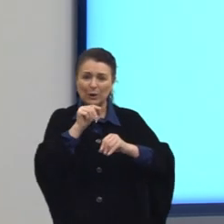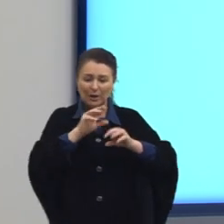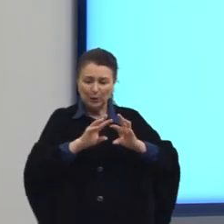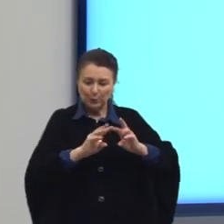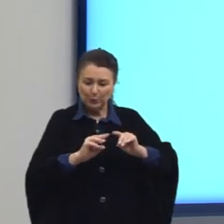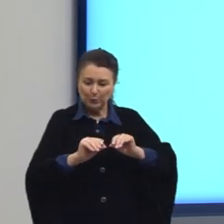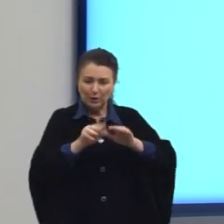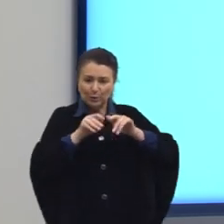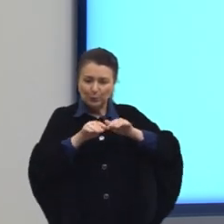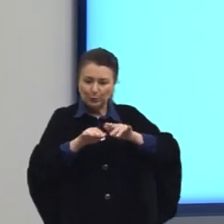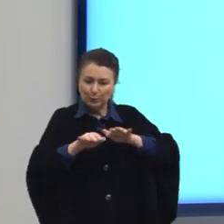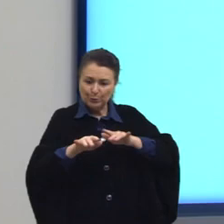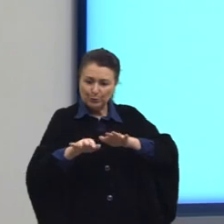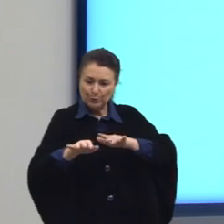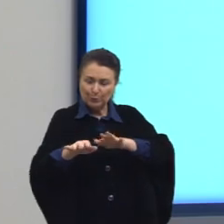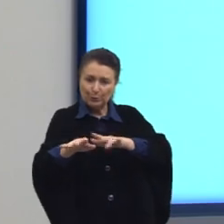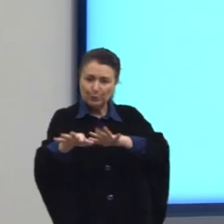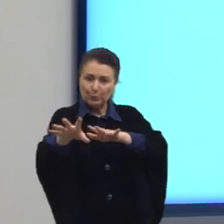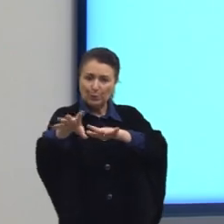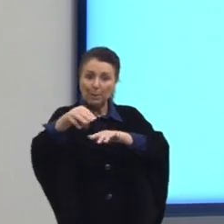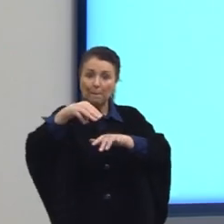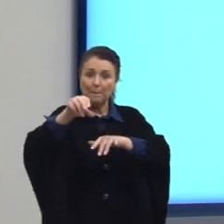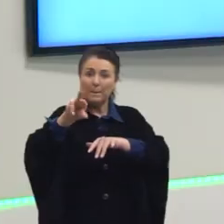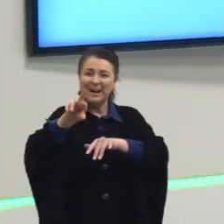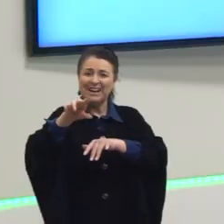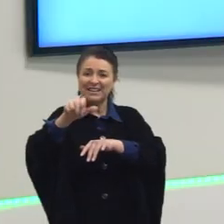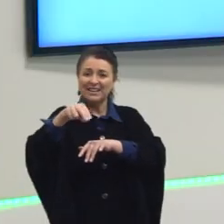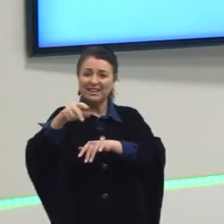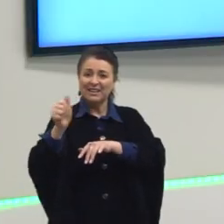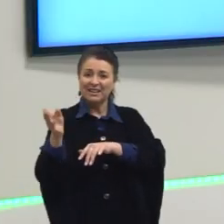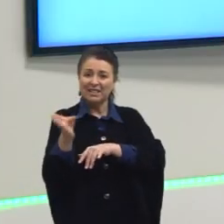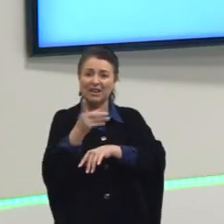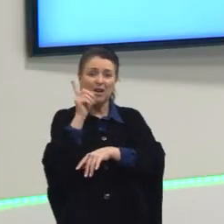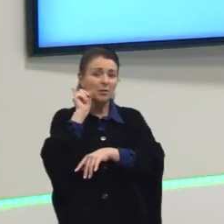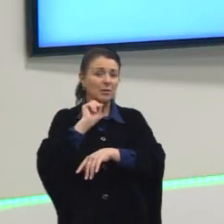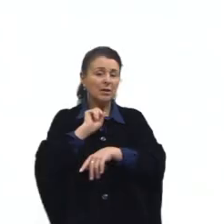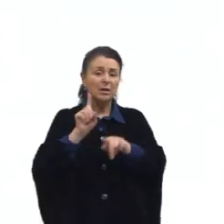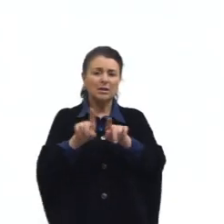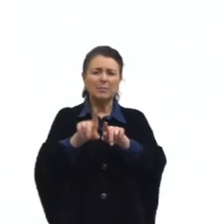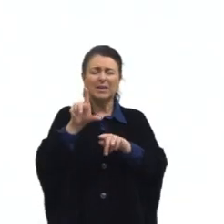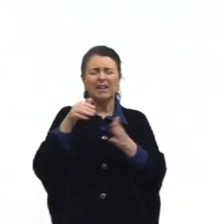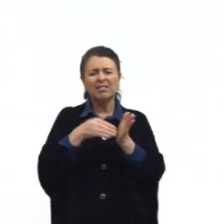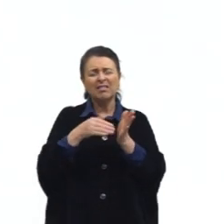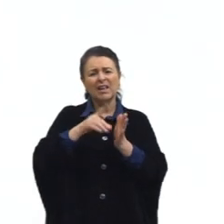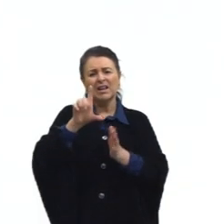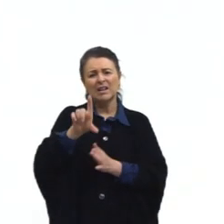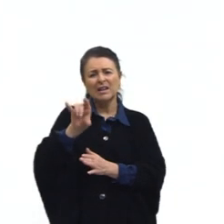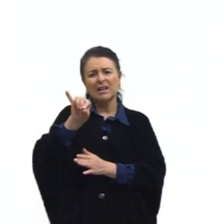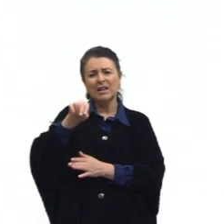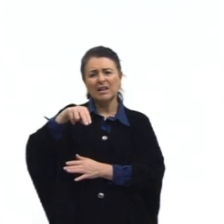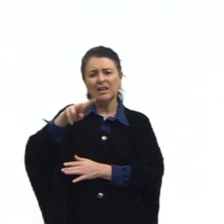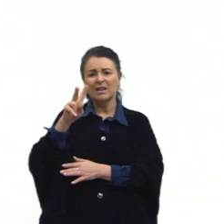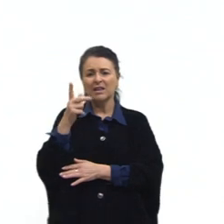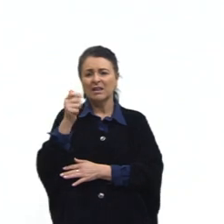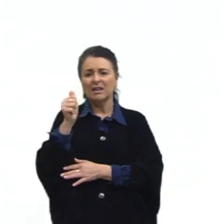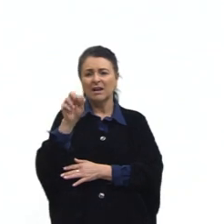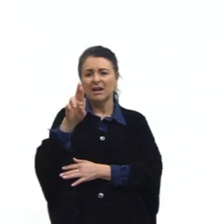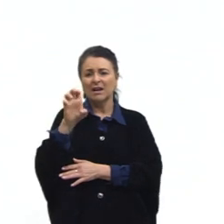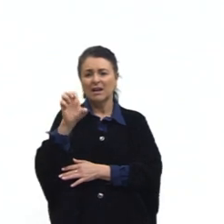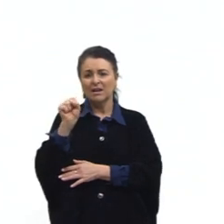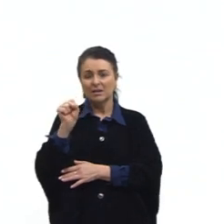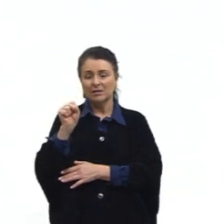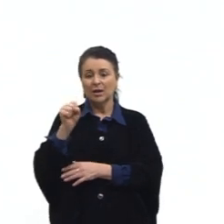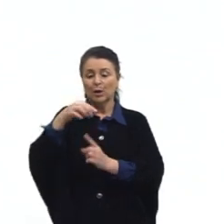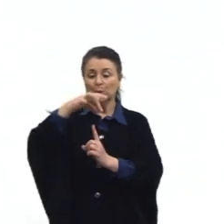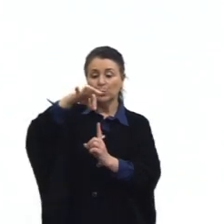município de Mariana, Minas Gerais, até o município de Linhares, no Espírito Santo. E, ó, depois veio